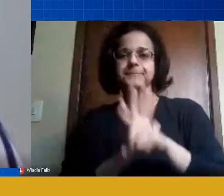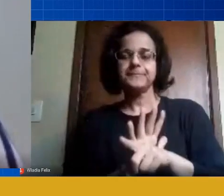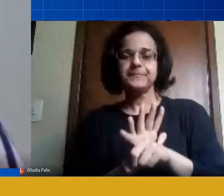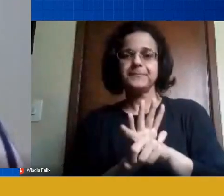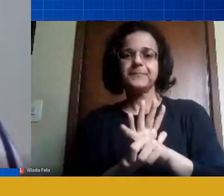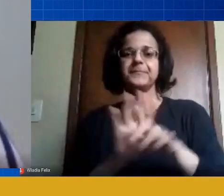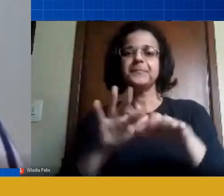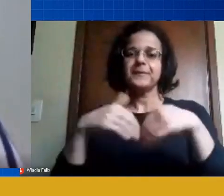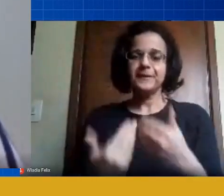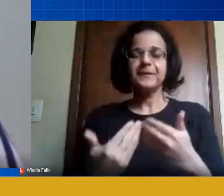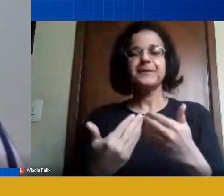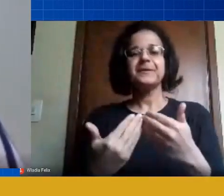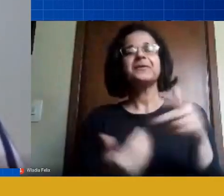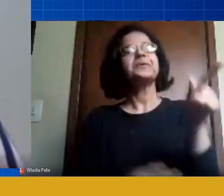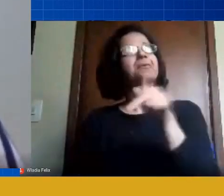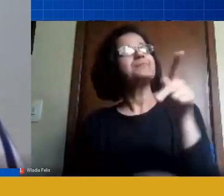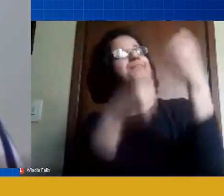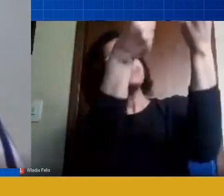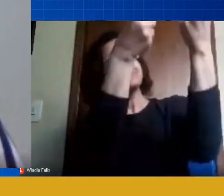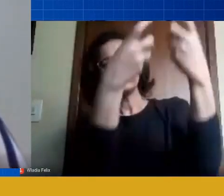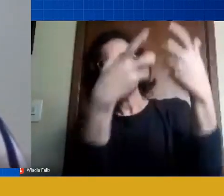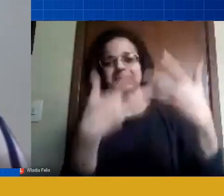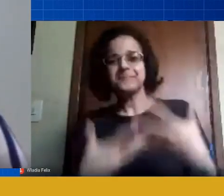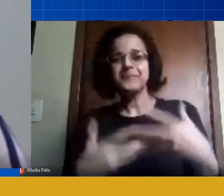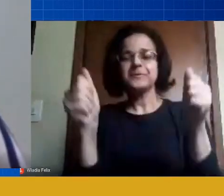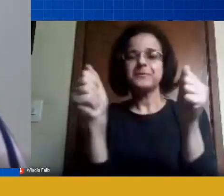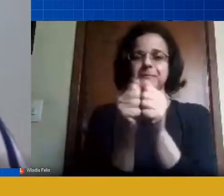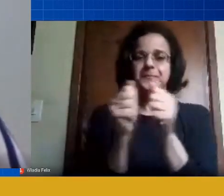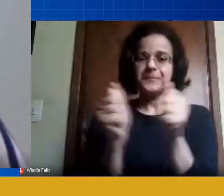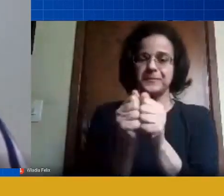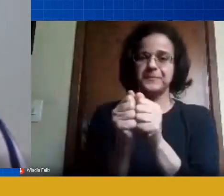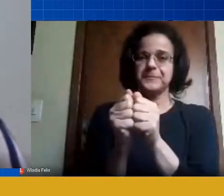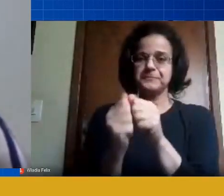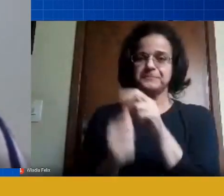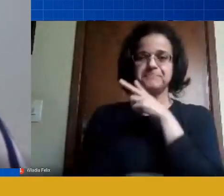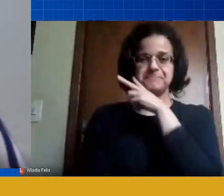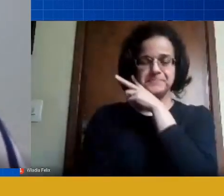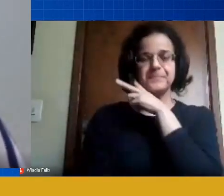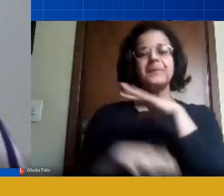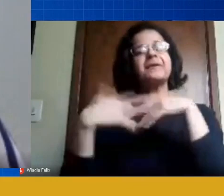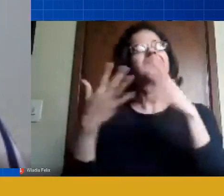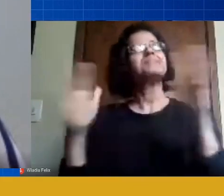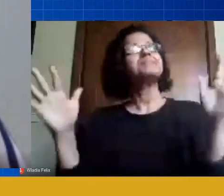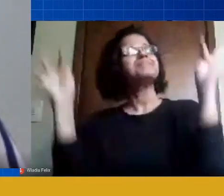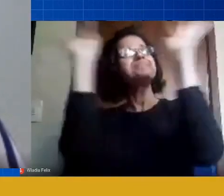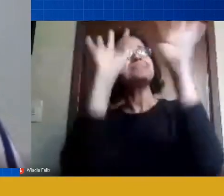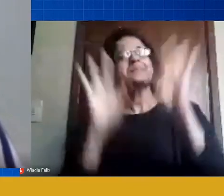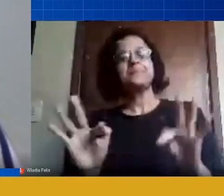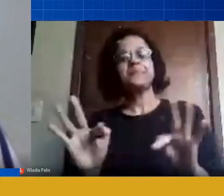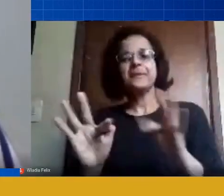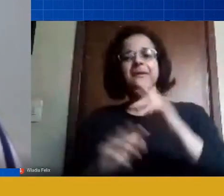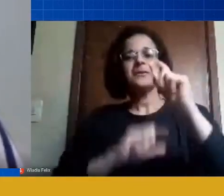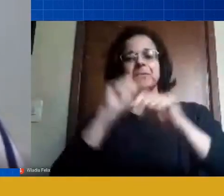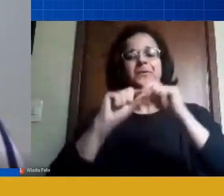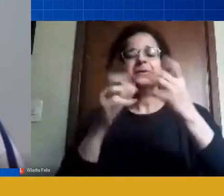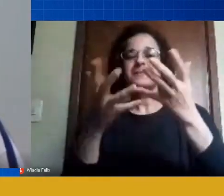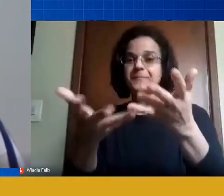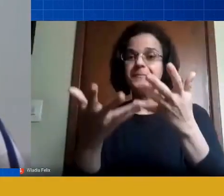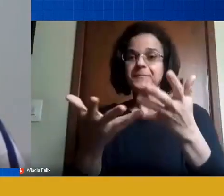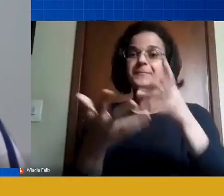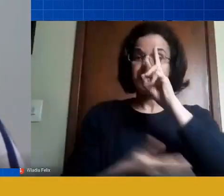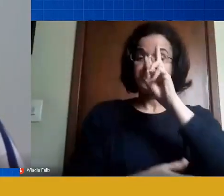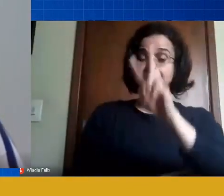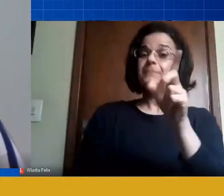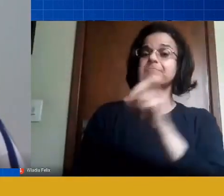brilhantemente o professor tá discorrendo aí junto com o professor Falcão e a gente fica muito feliz de estar atendendo a expectativa não só dos